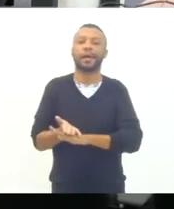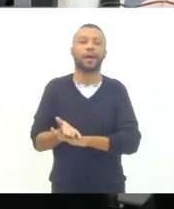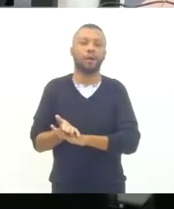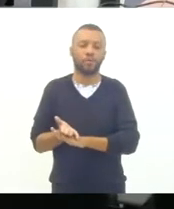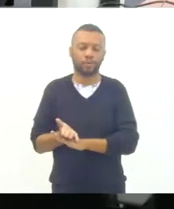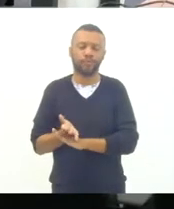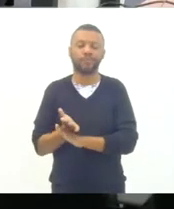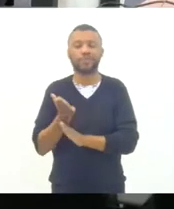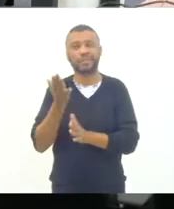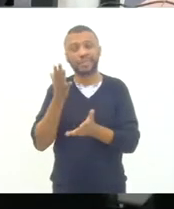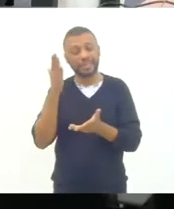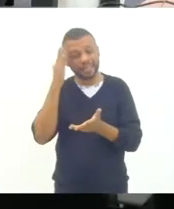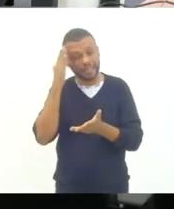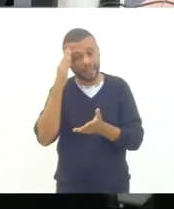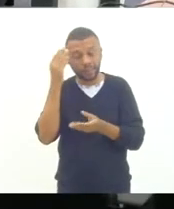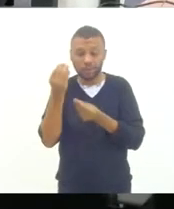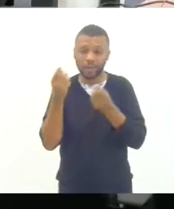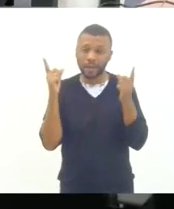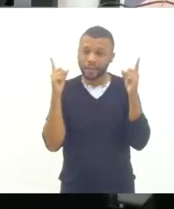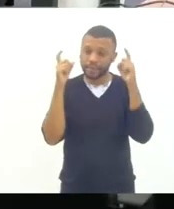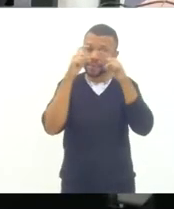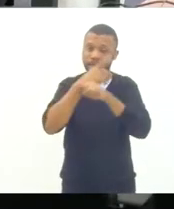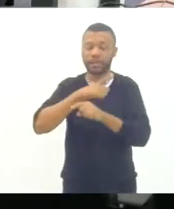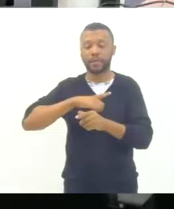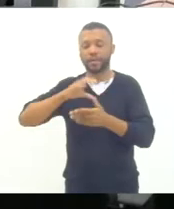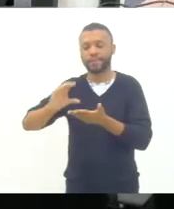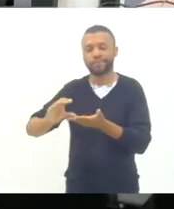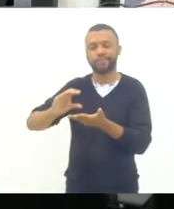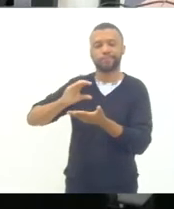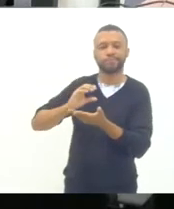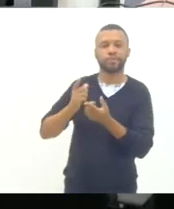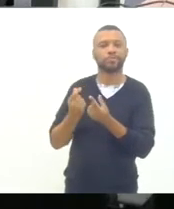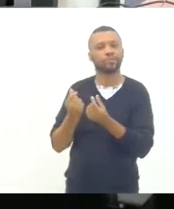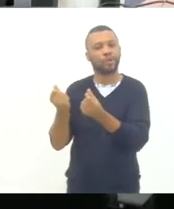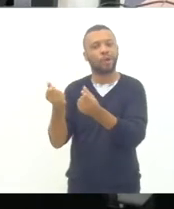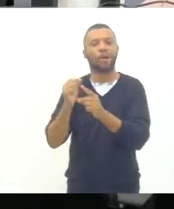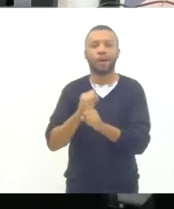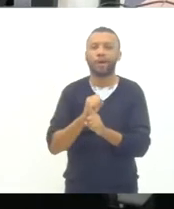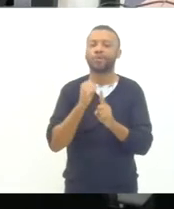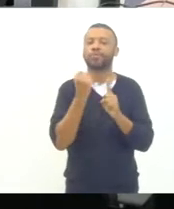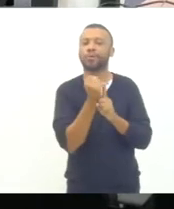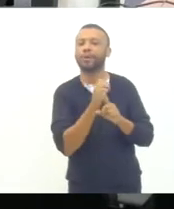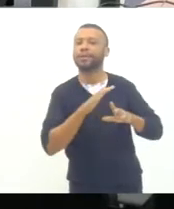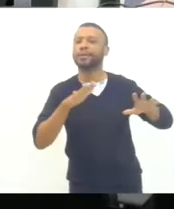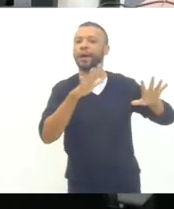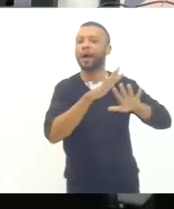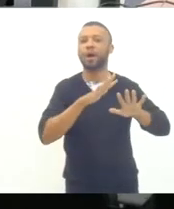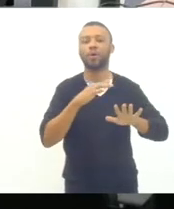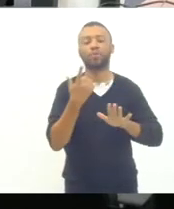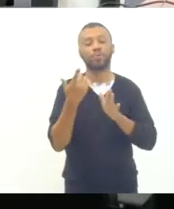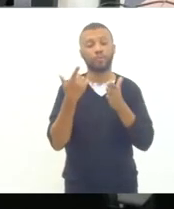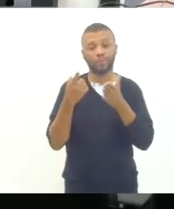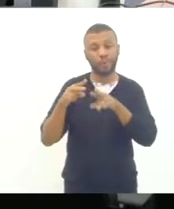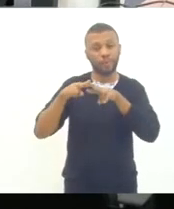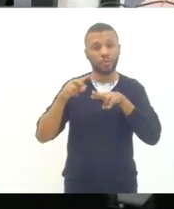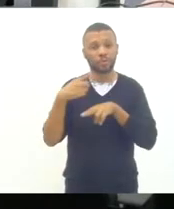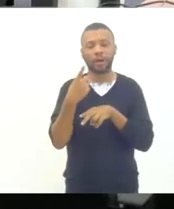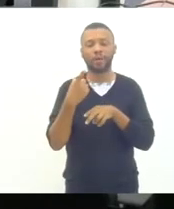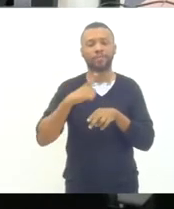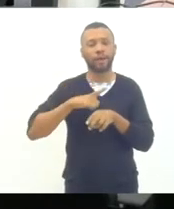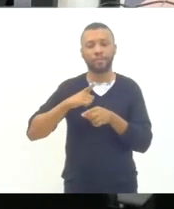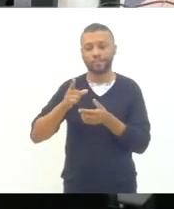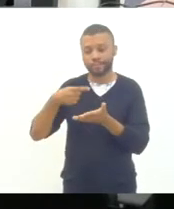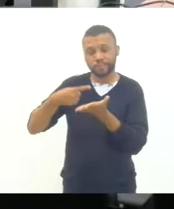socioeconômico para essa ampliação e aí, dentro disso, viemos estabelecendo conversas de